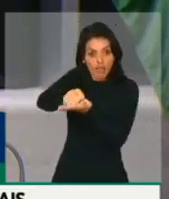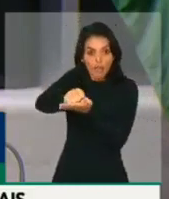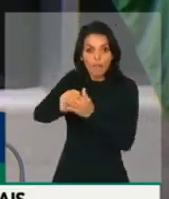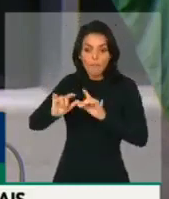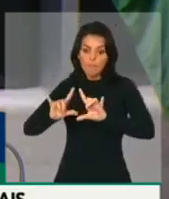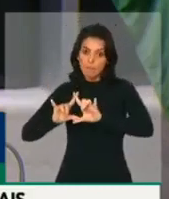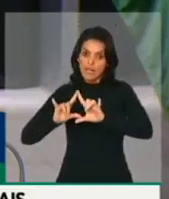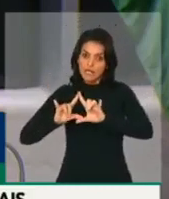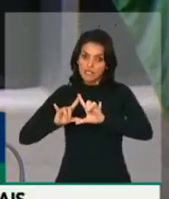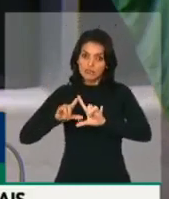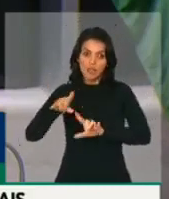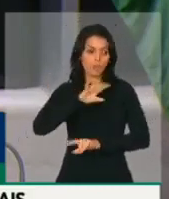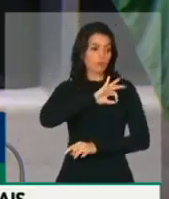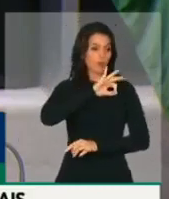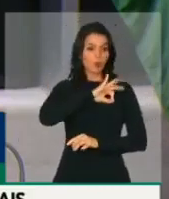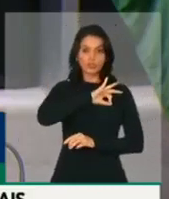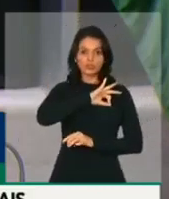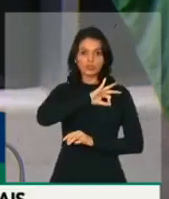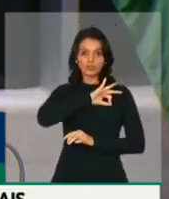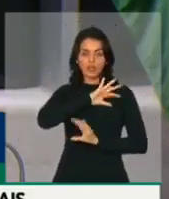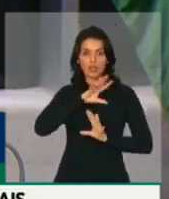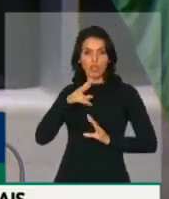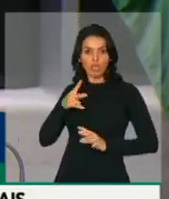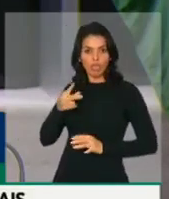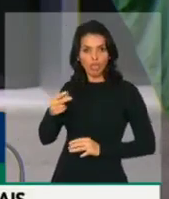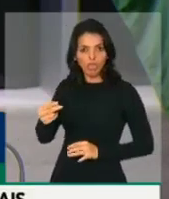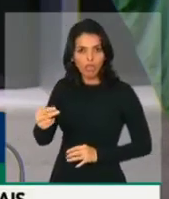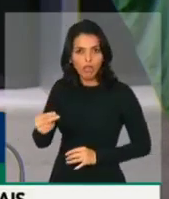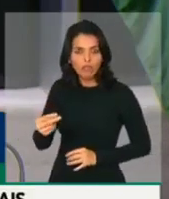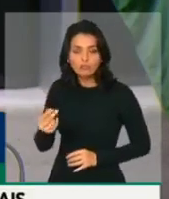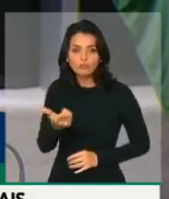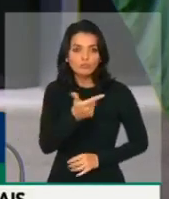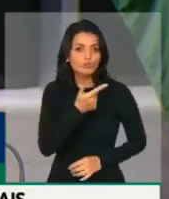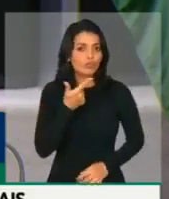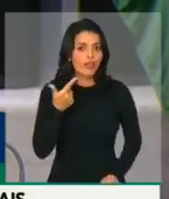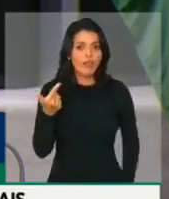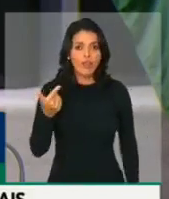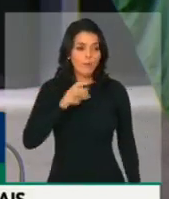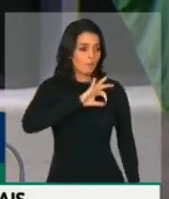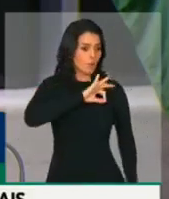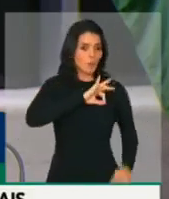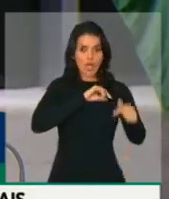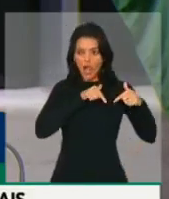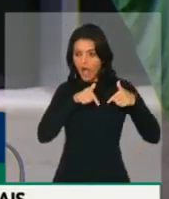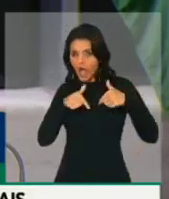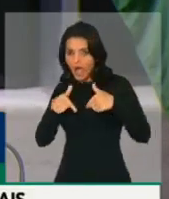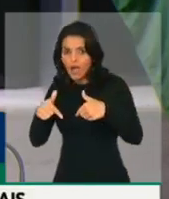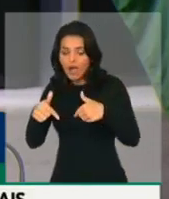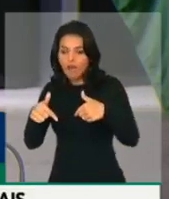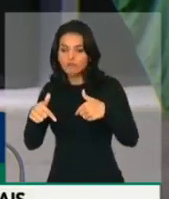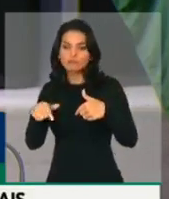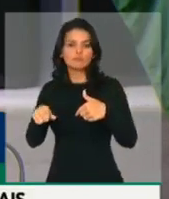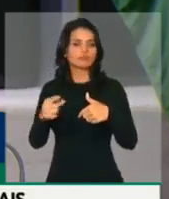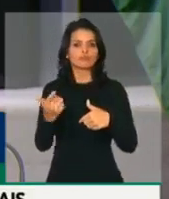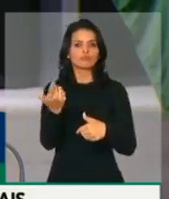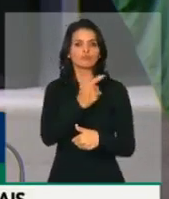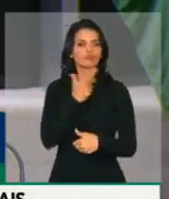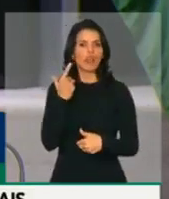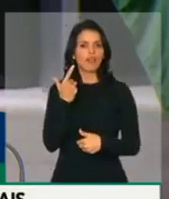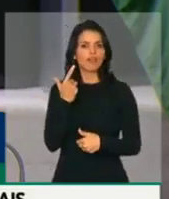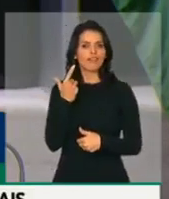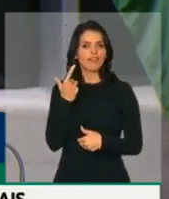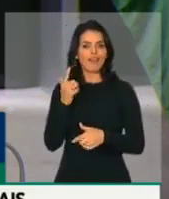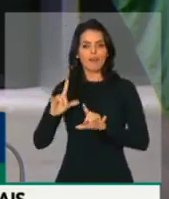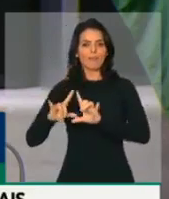que o Estado, através do enfrentamento policial, através de uma ação policial, ousou enfrentar.